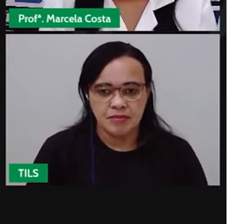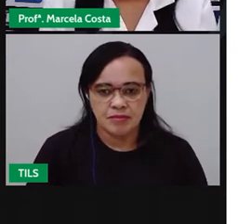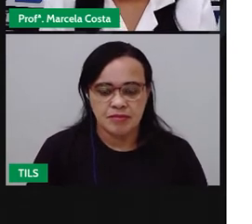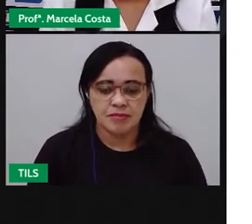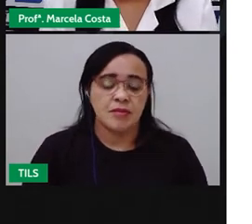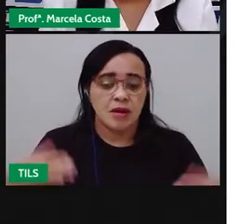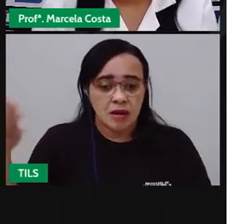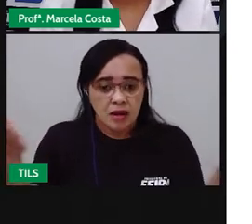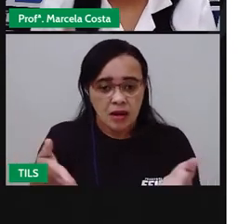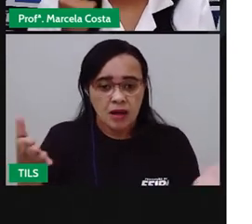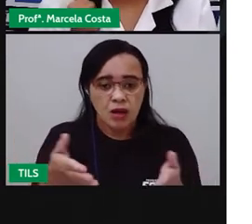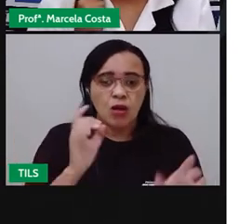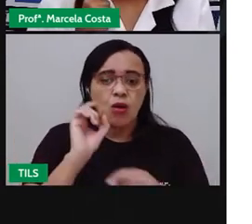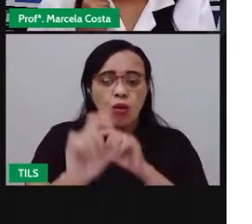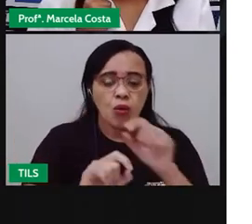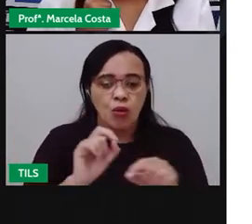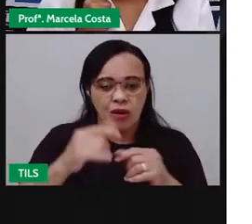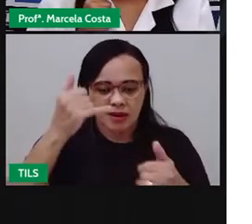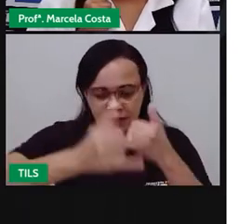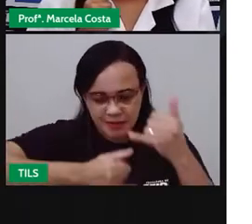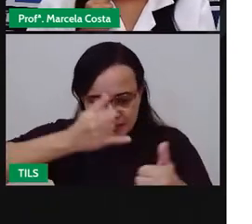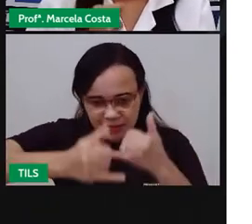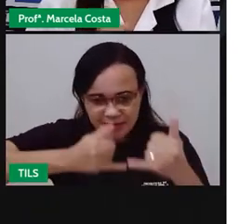Agora, crianças, vamos jogar?